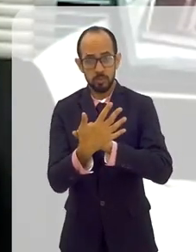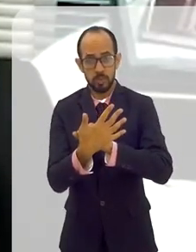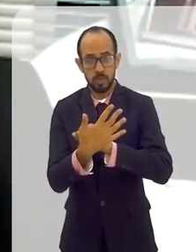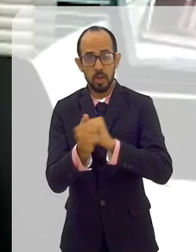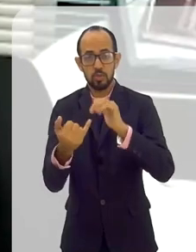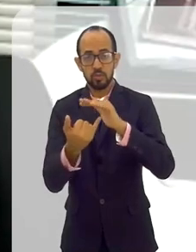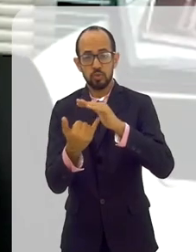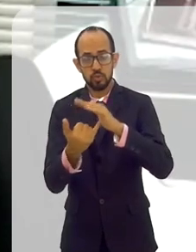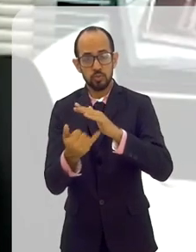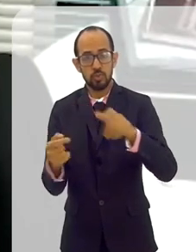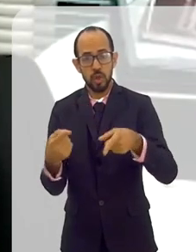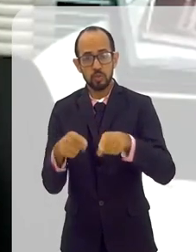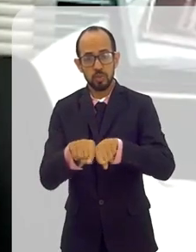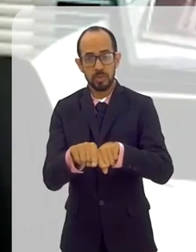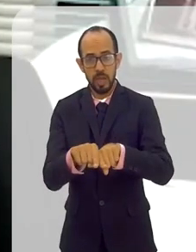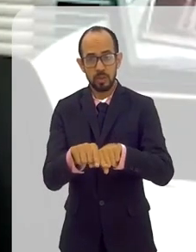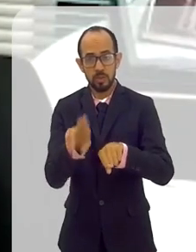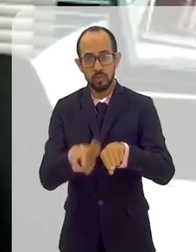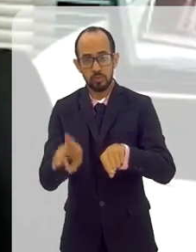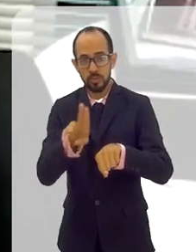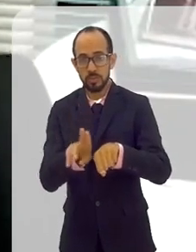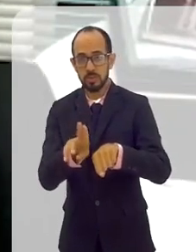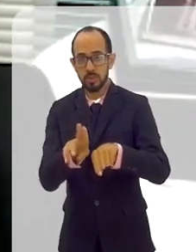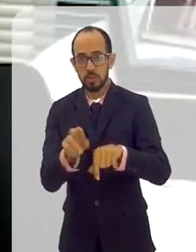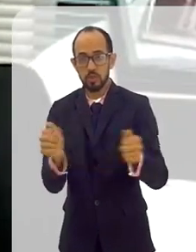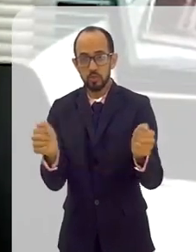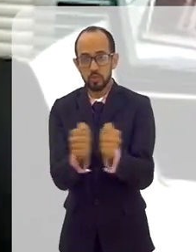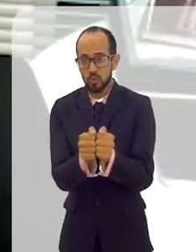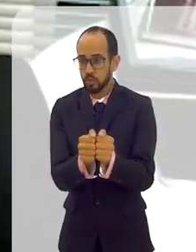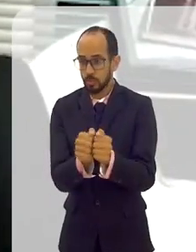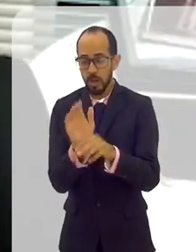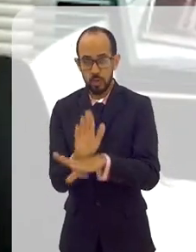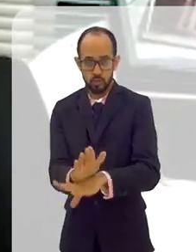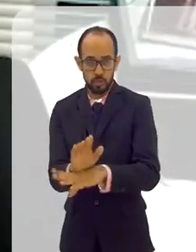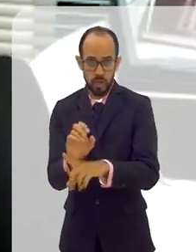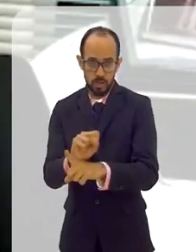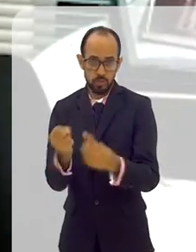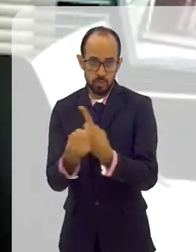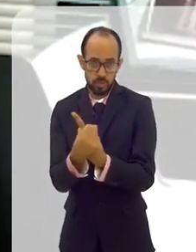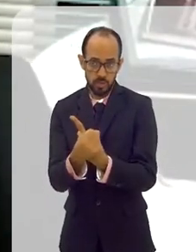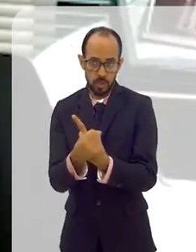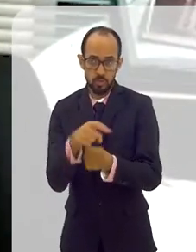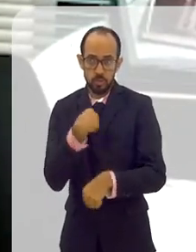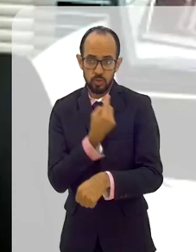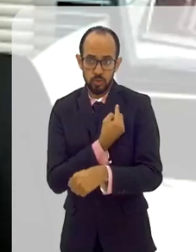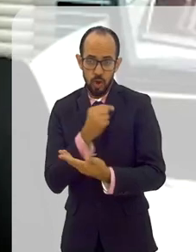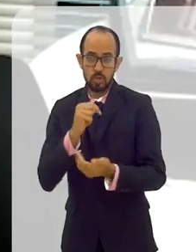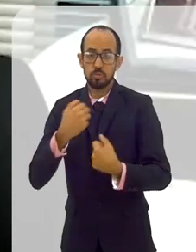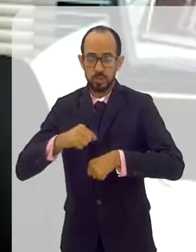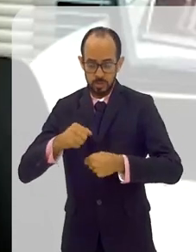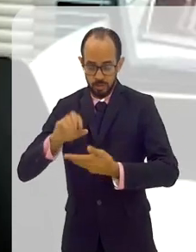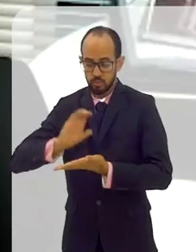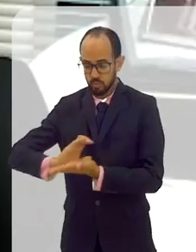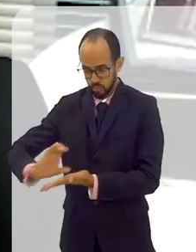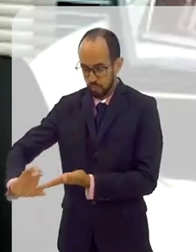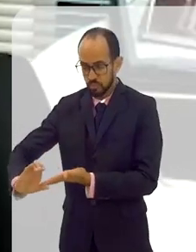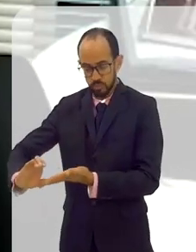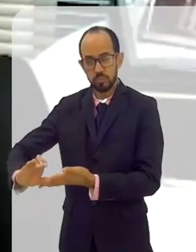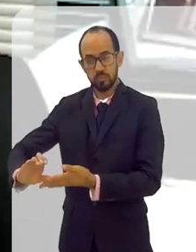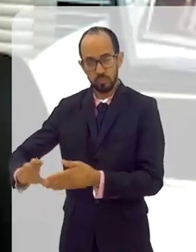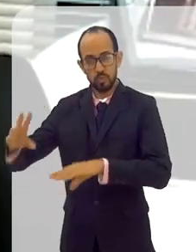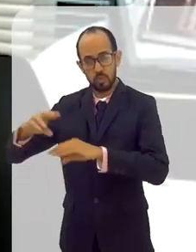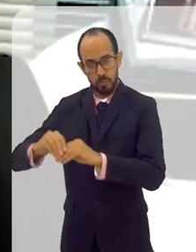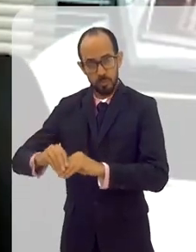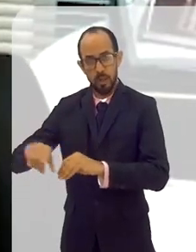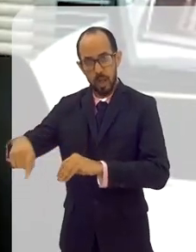federais associados ou não às universidades, atuando na ponta, junto à sociedade. Nós precisamos, é nosso orçamento recomposto,